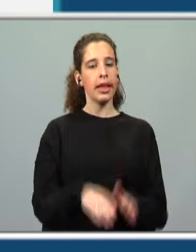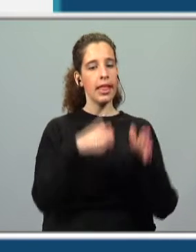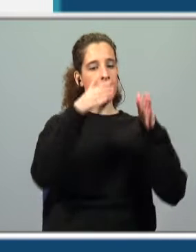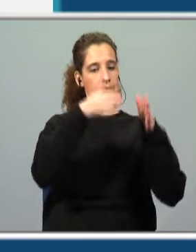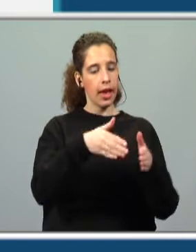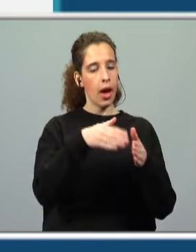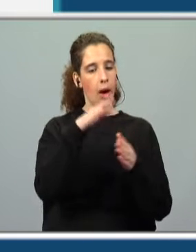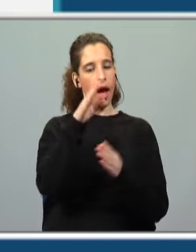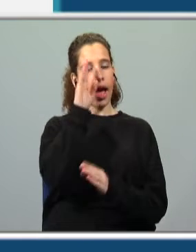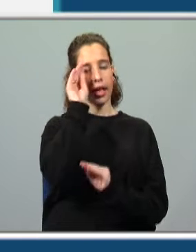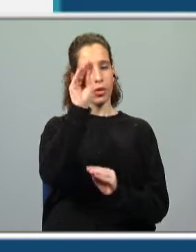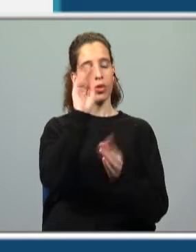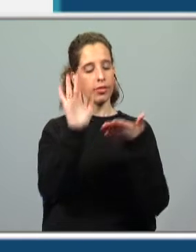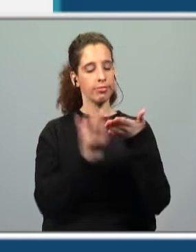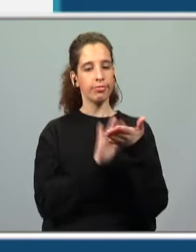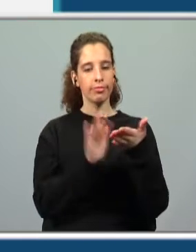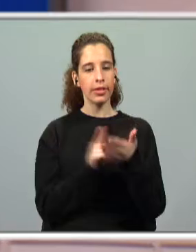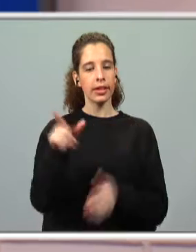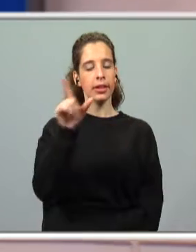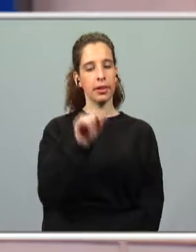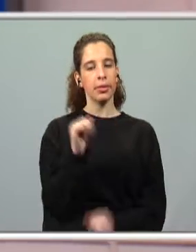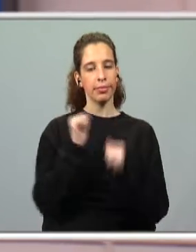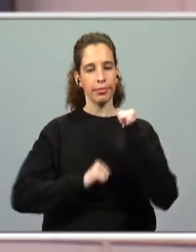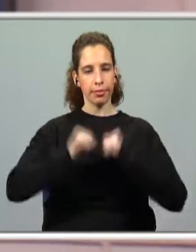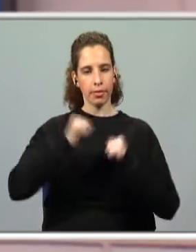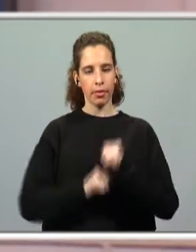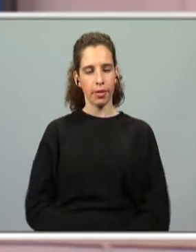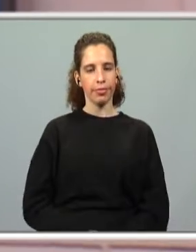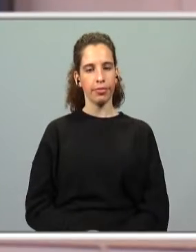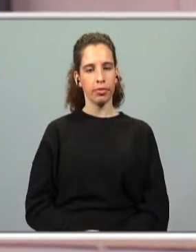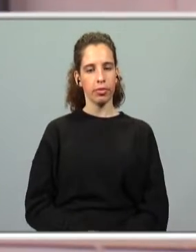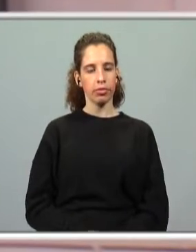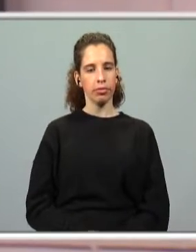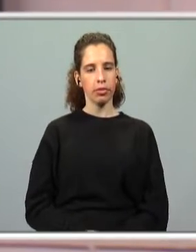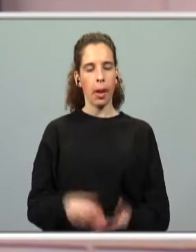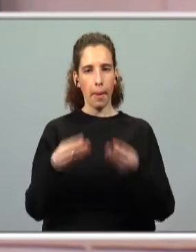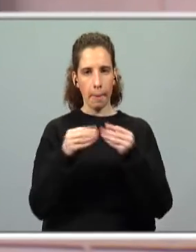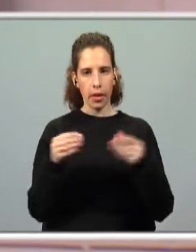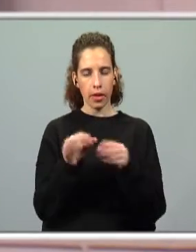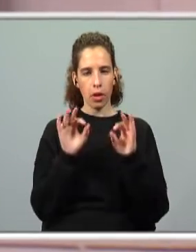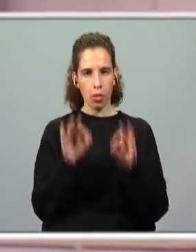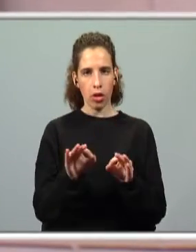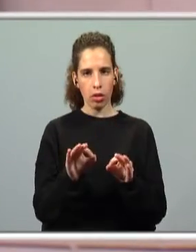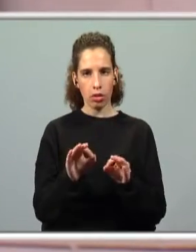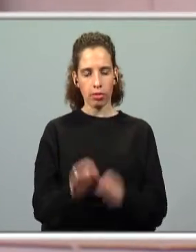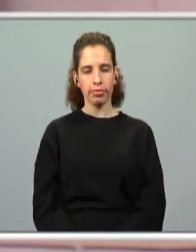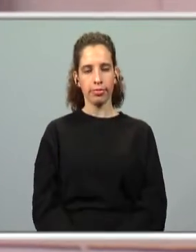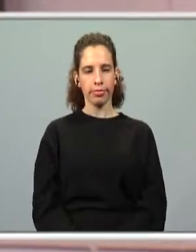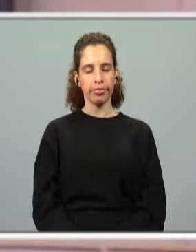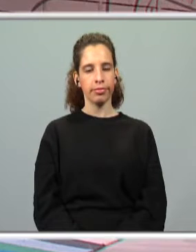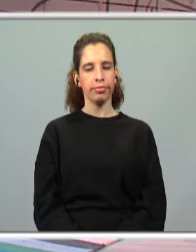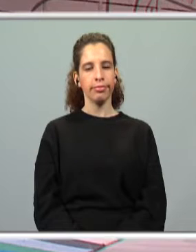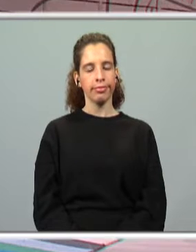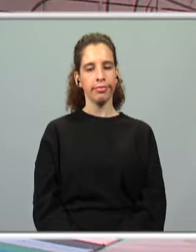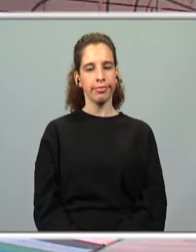educação literária e a gramática. Prontos para confirmarmos o nosso material? Vamos já então